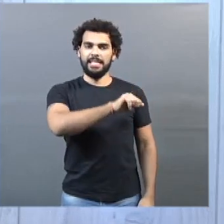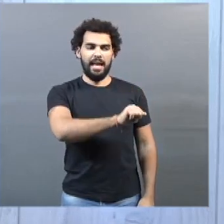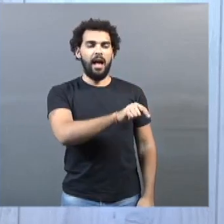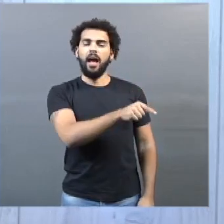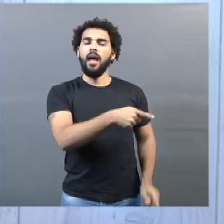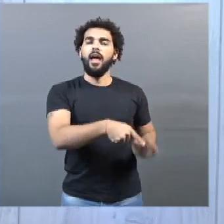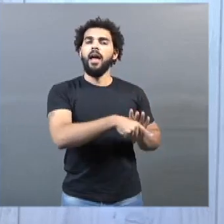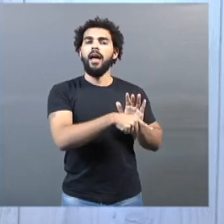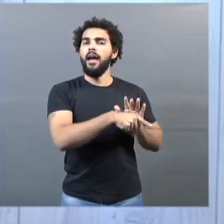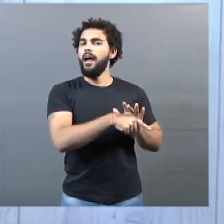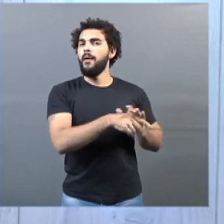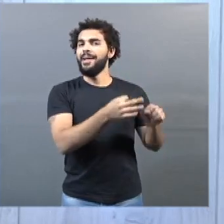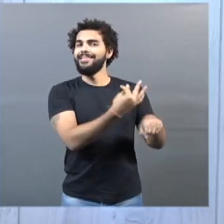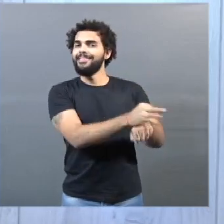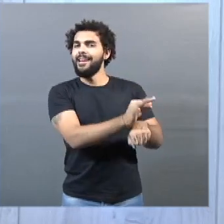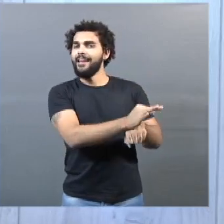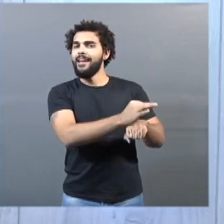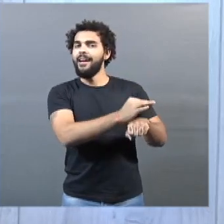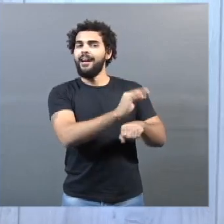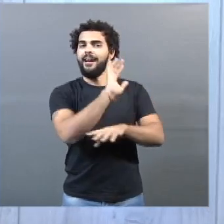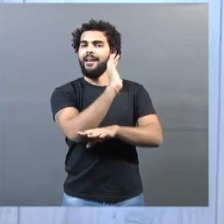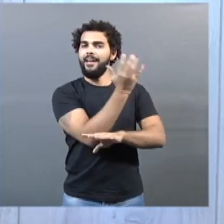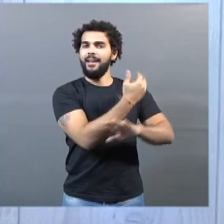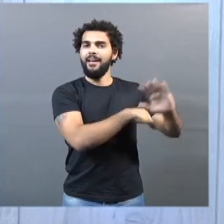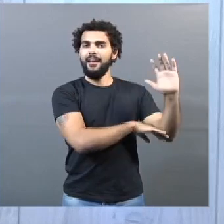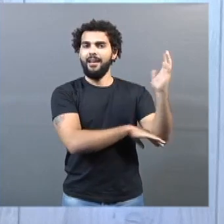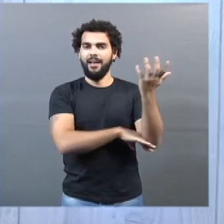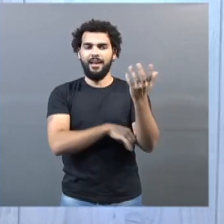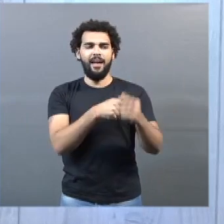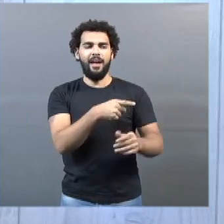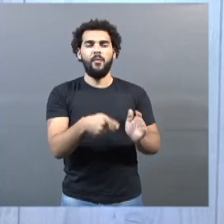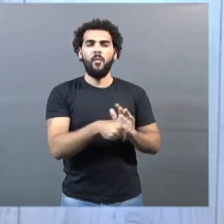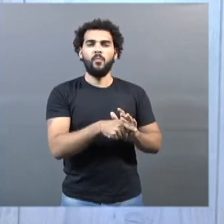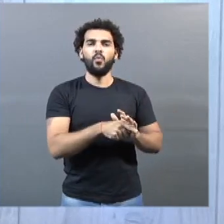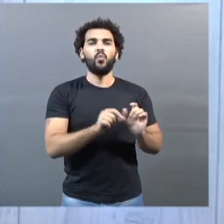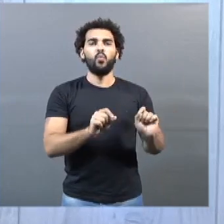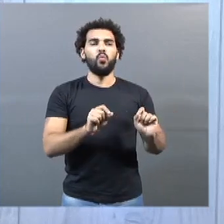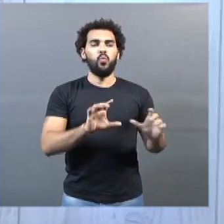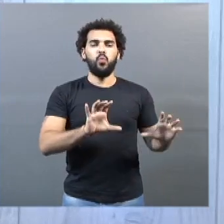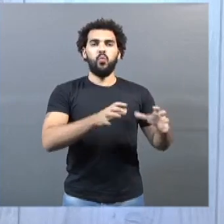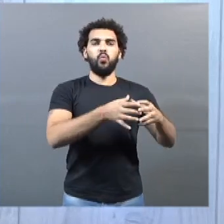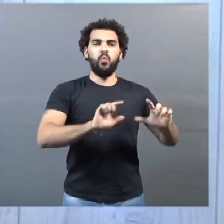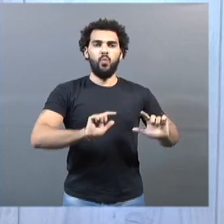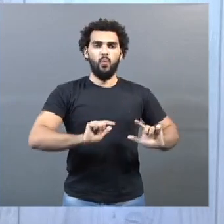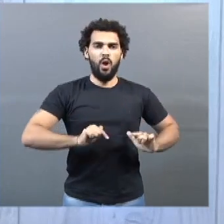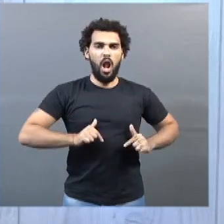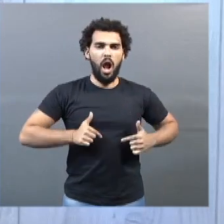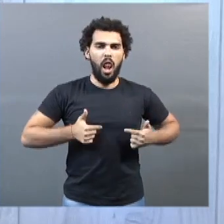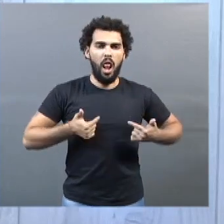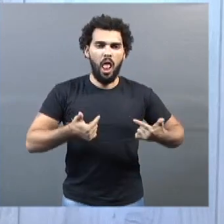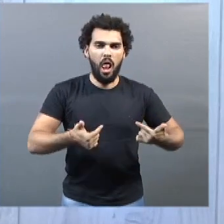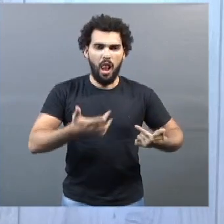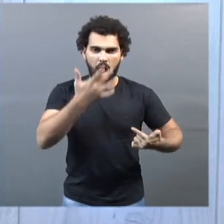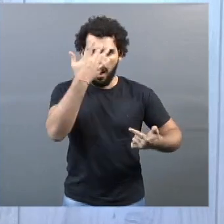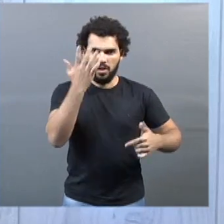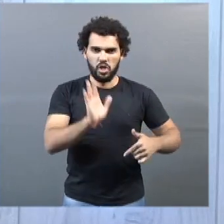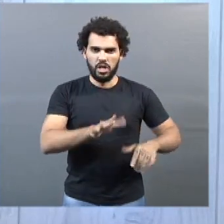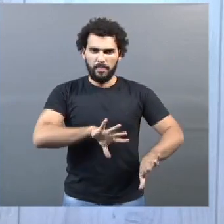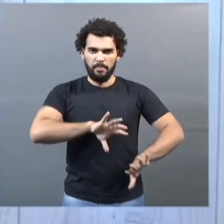em meio ambiente. As duas fazem parte do coletivo de luta dos atingidos pelo coronavírus de